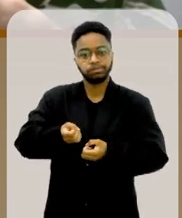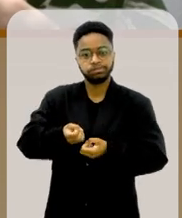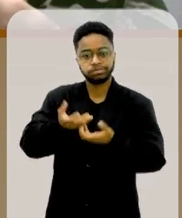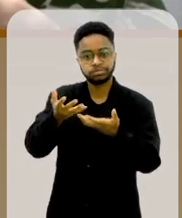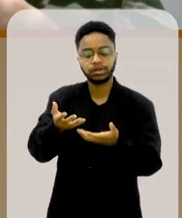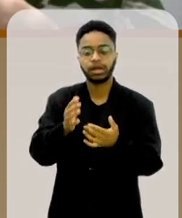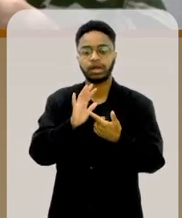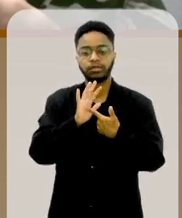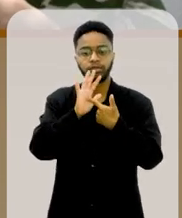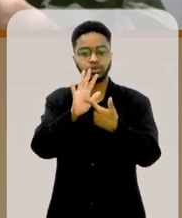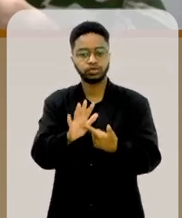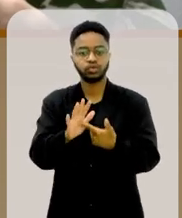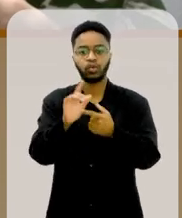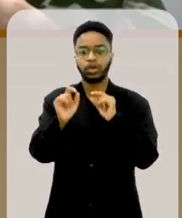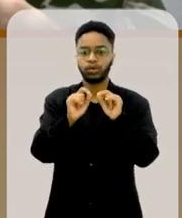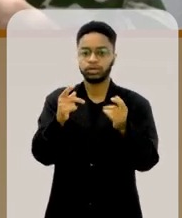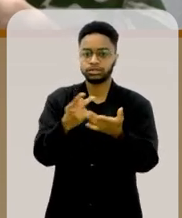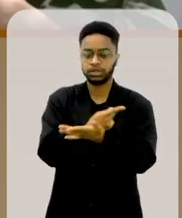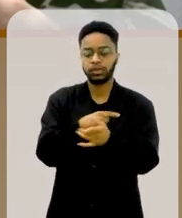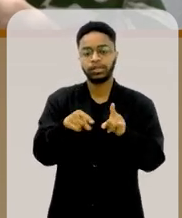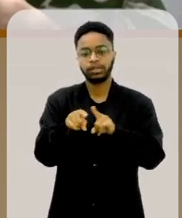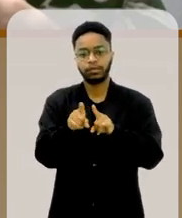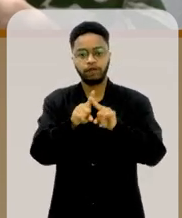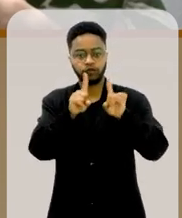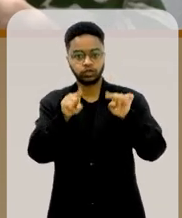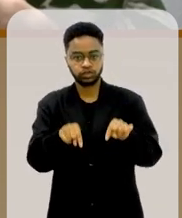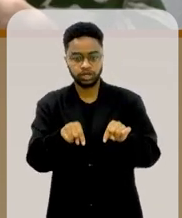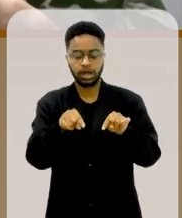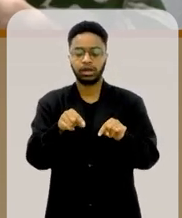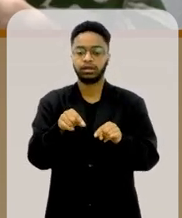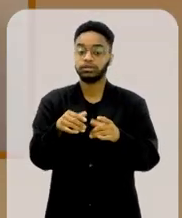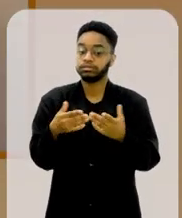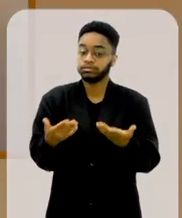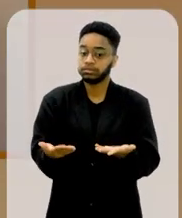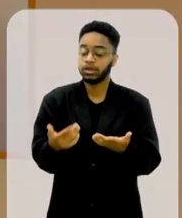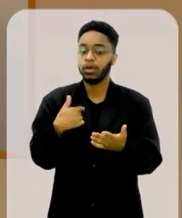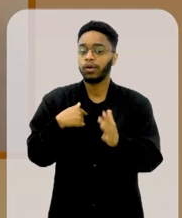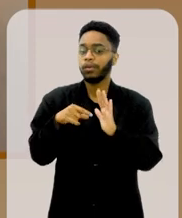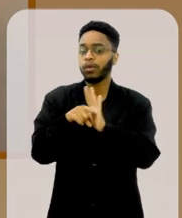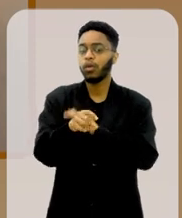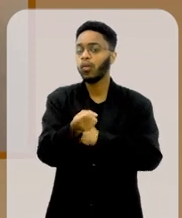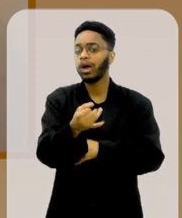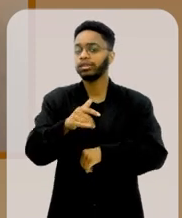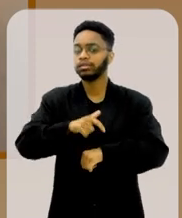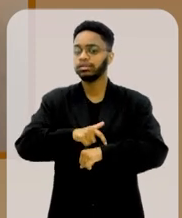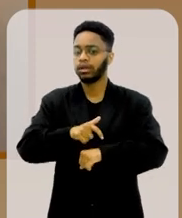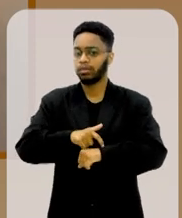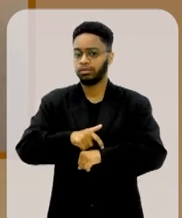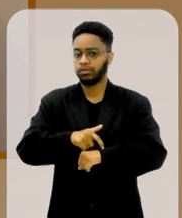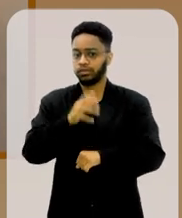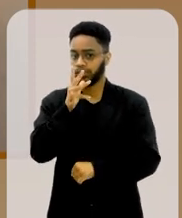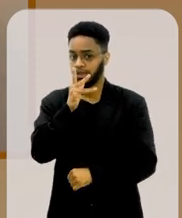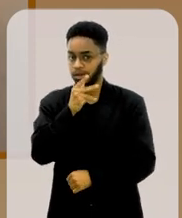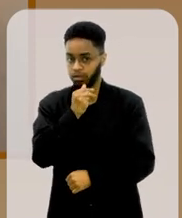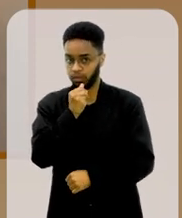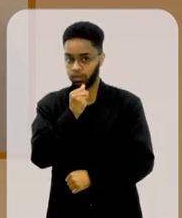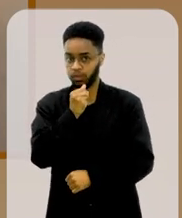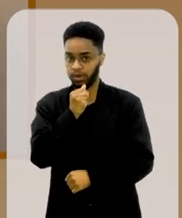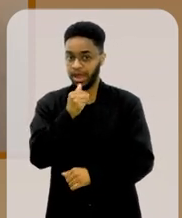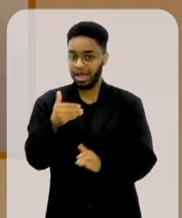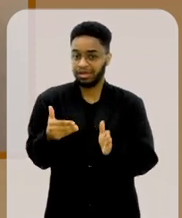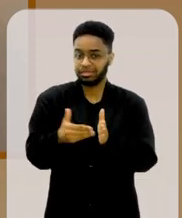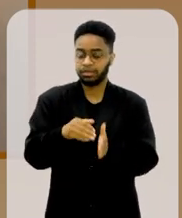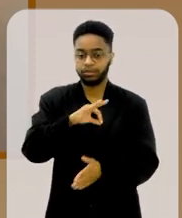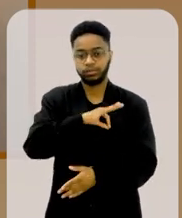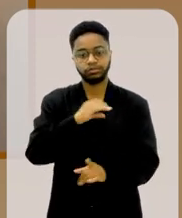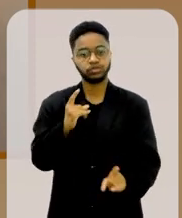relatos deles, às suas funcionárias. Então, em que momento, né, quanto tempo levou para a